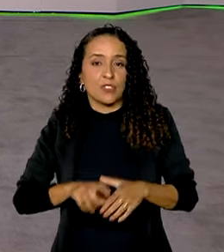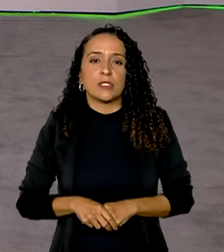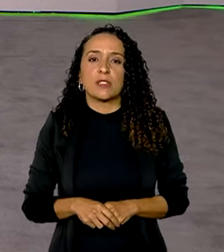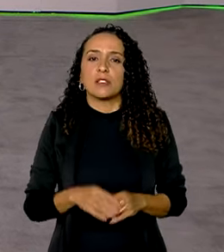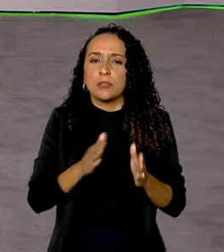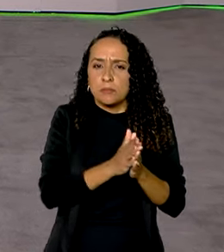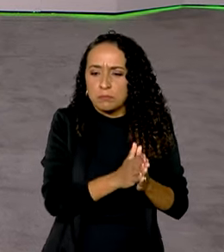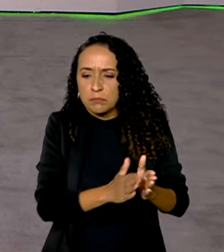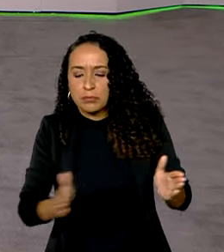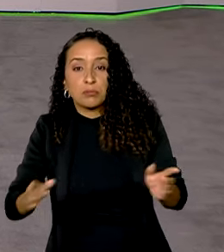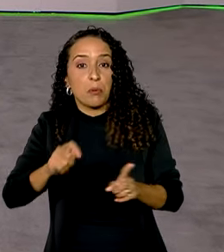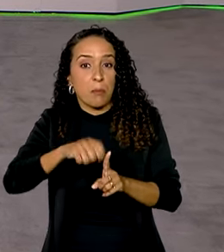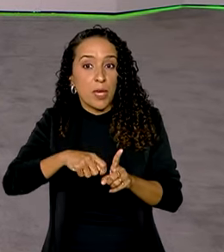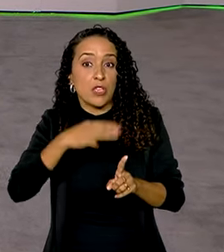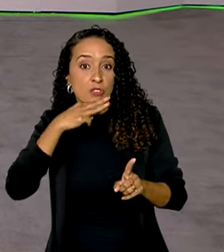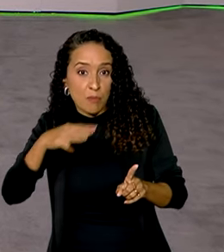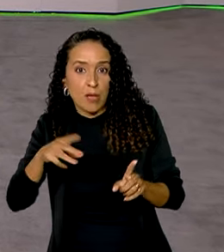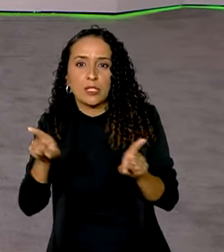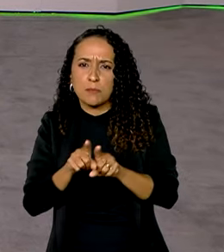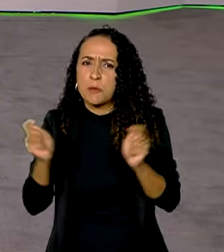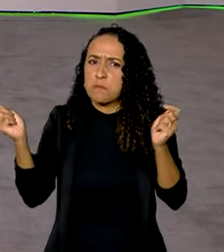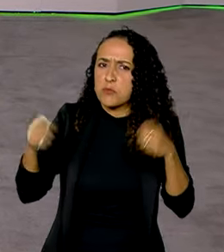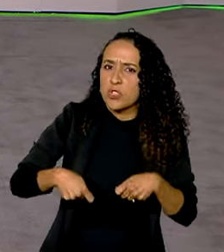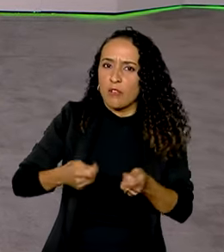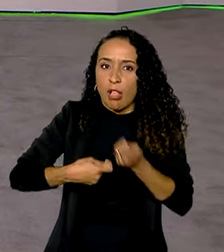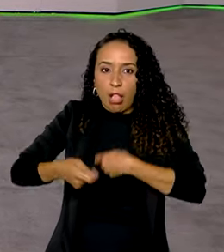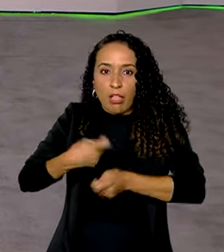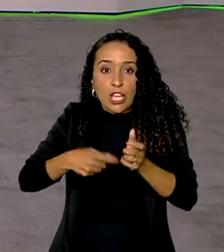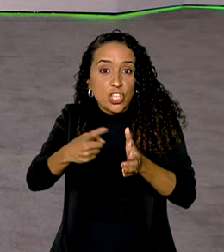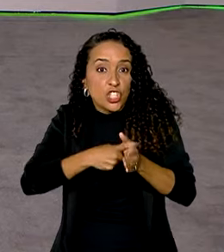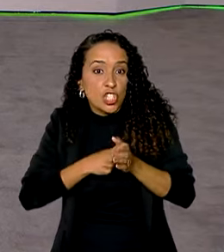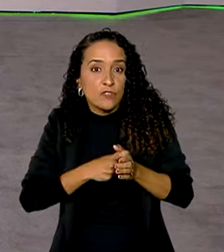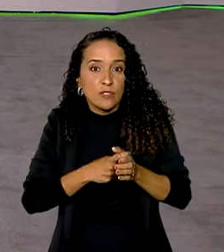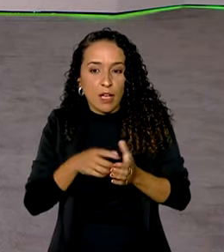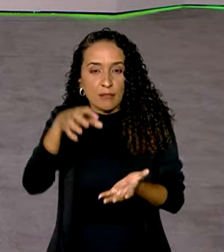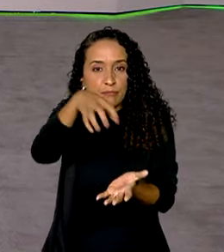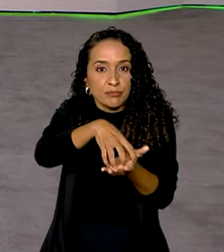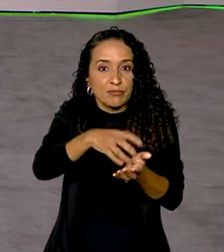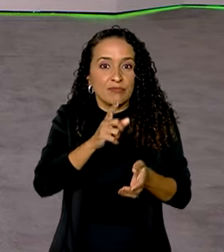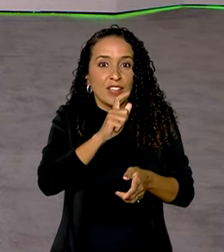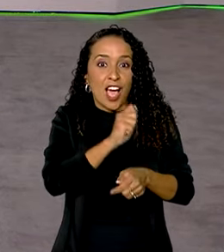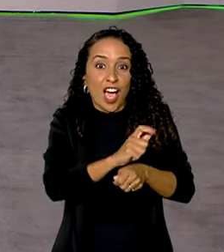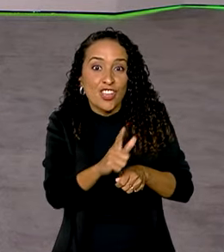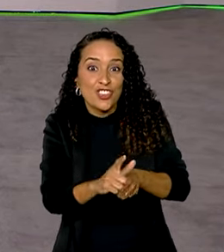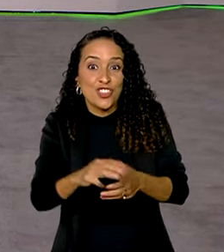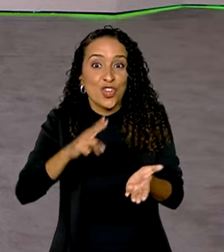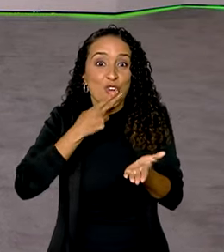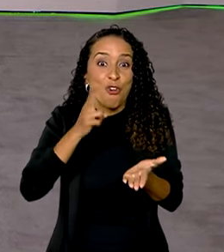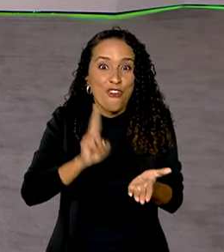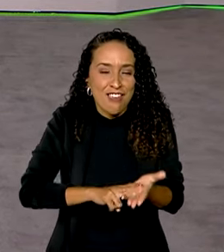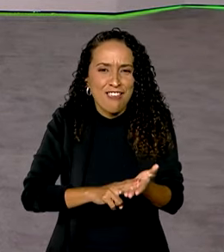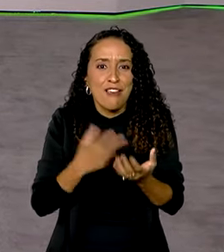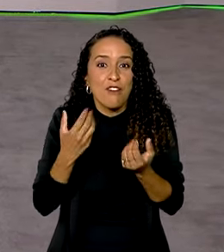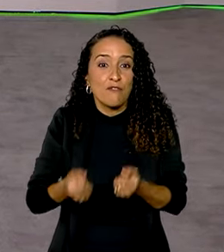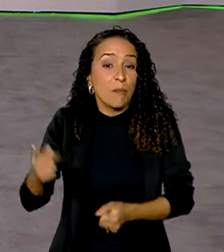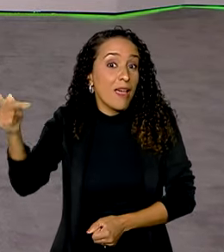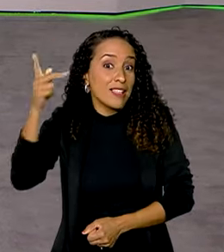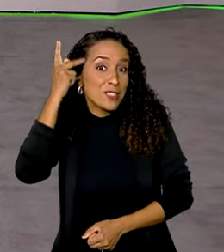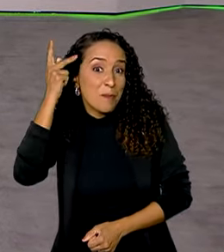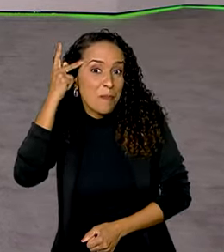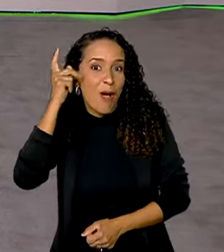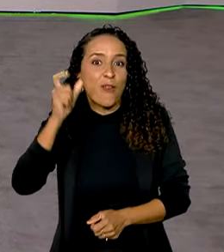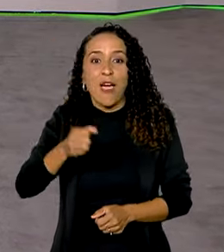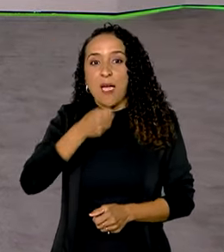E durante todo o mês de março também será possível negociar as dívidas nas agências dos Correios. Vamos a São Paulo,